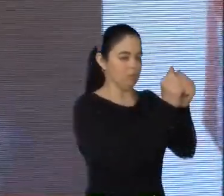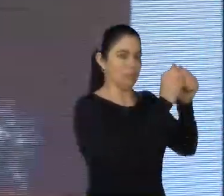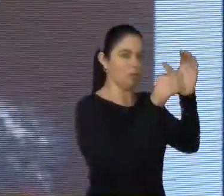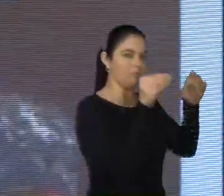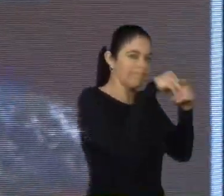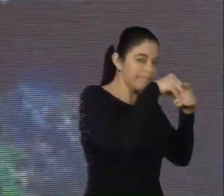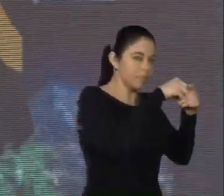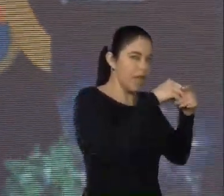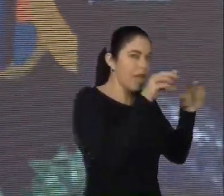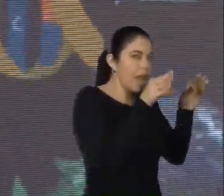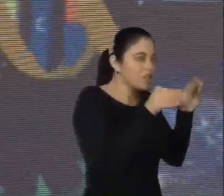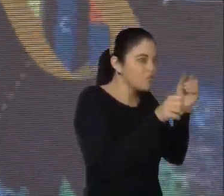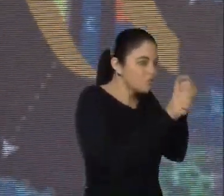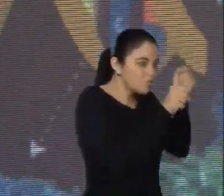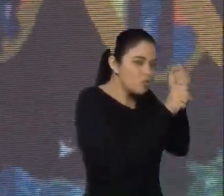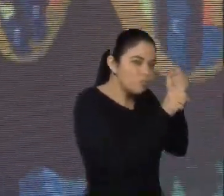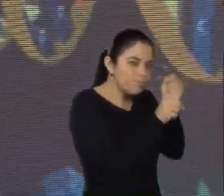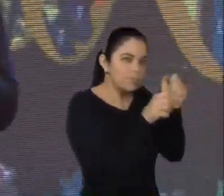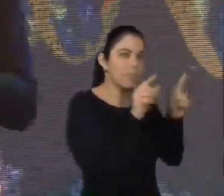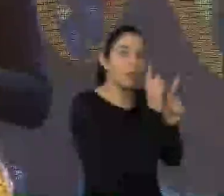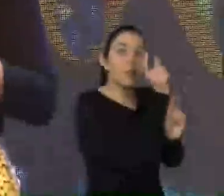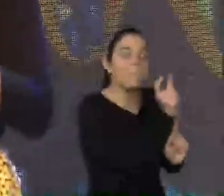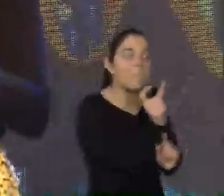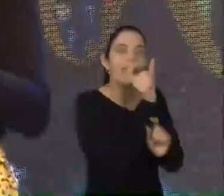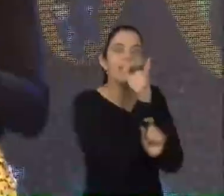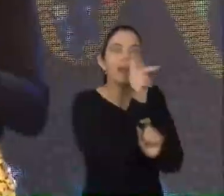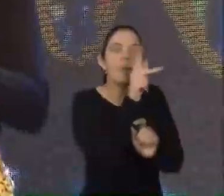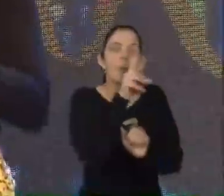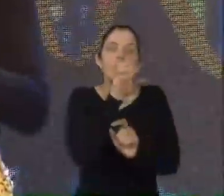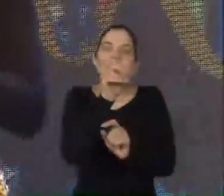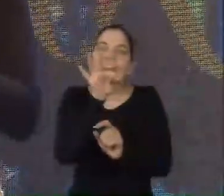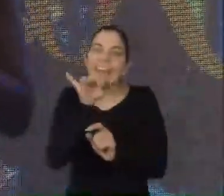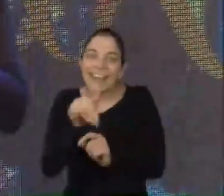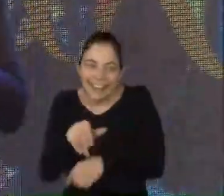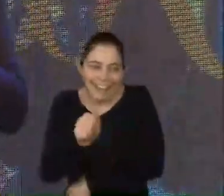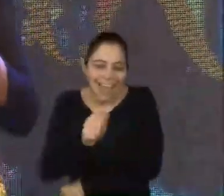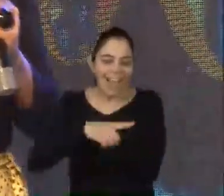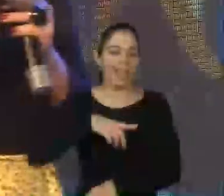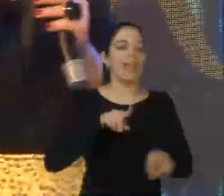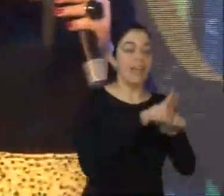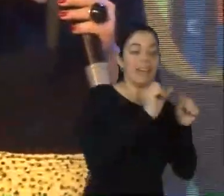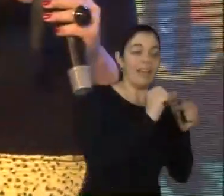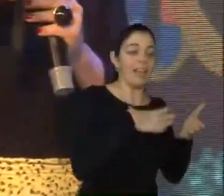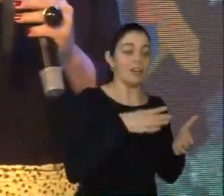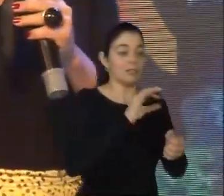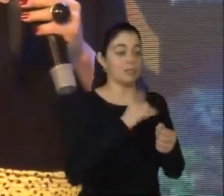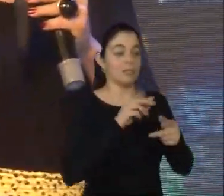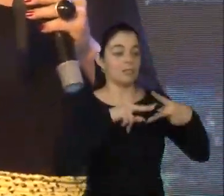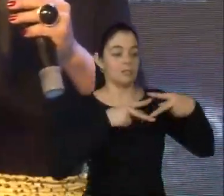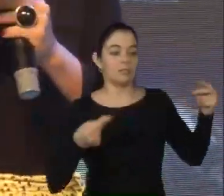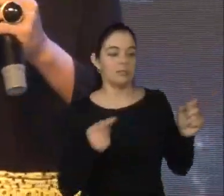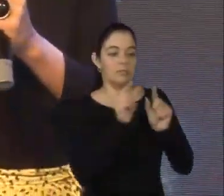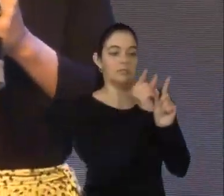essas letrinhas se juntam numa palavra, numa proteína, eu tenho um gene. Então, esses genes vão ao longo do meu DNA e esse